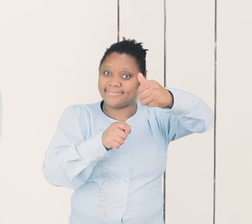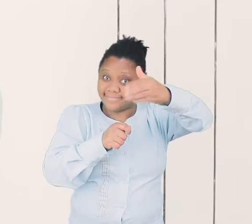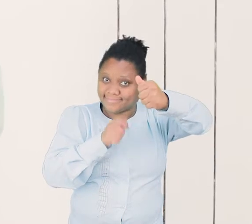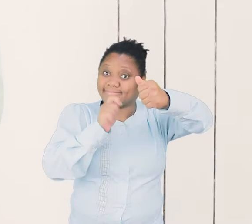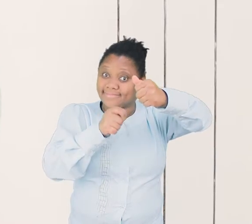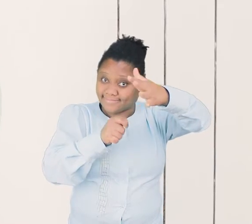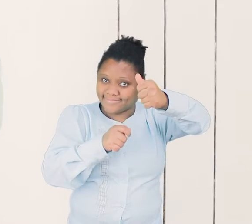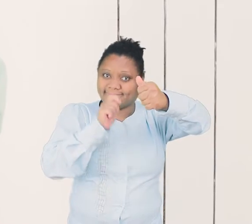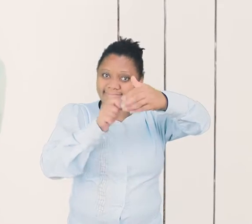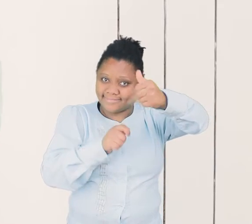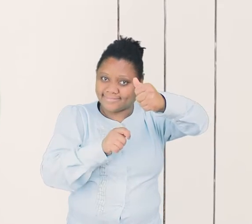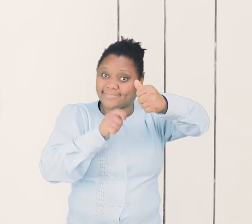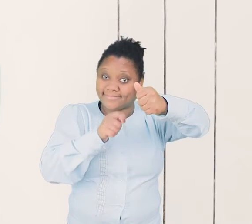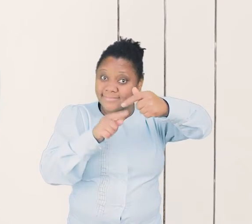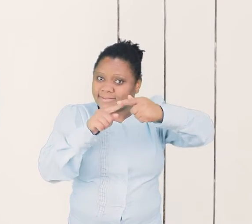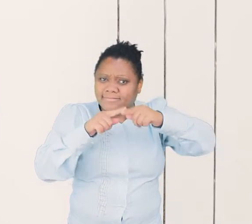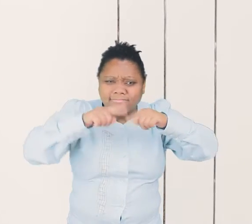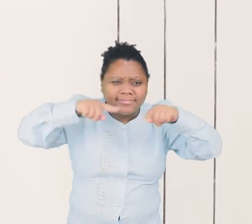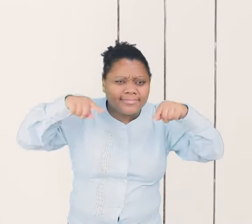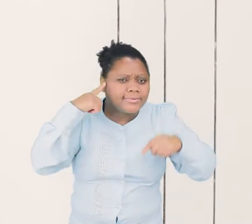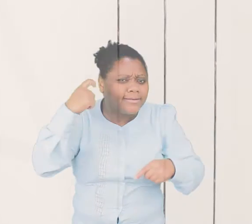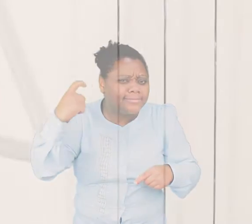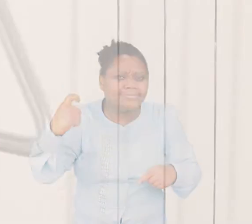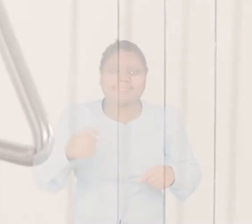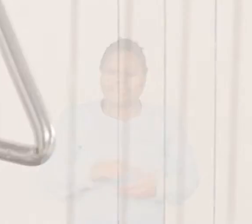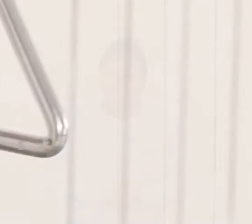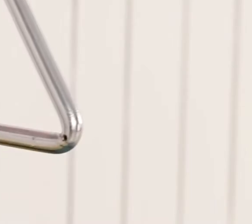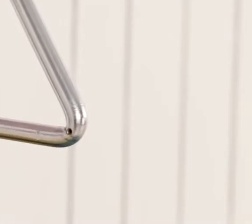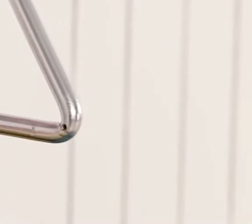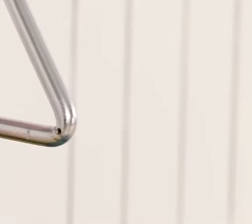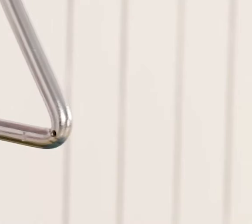movimentos de mão fechada e aberta, obtendo variações.